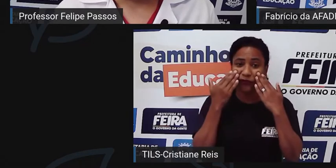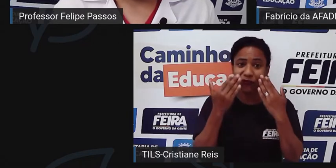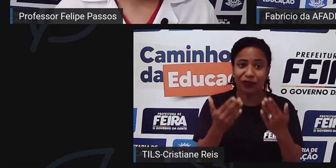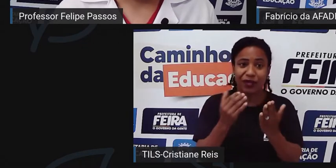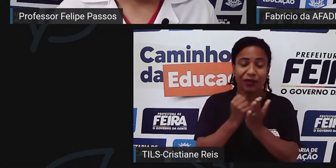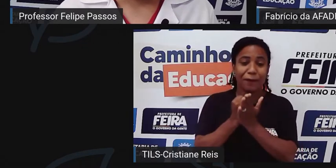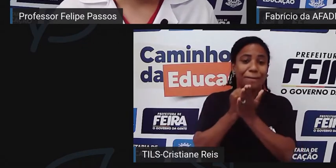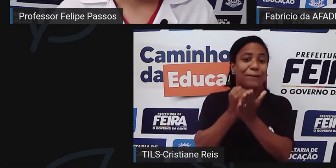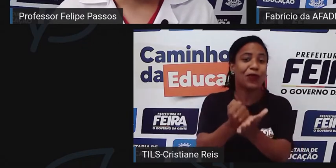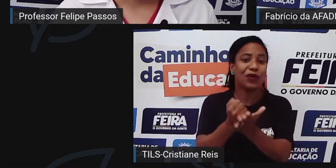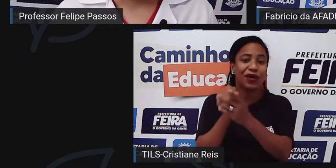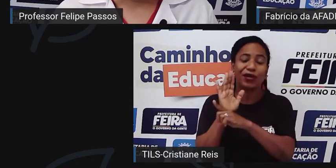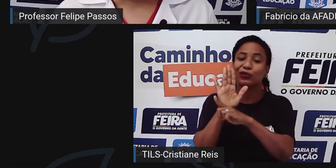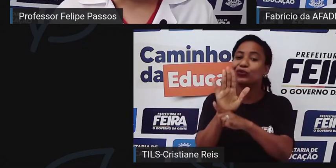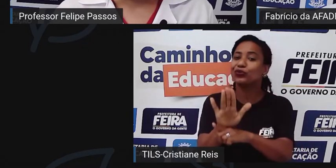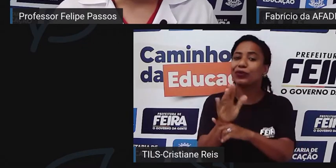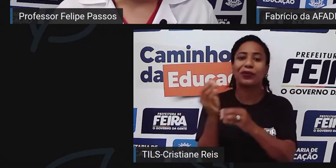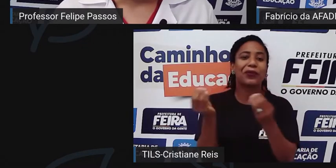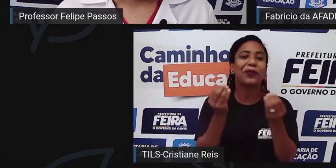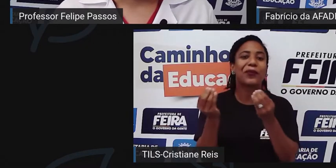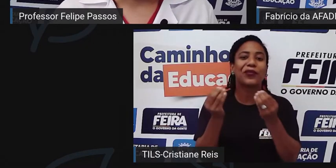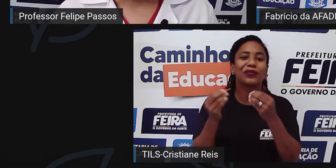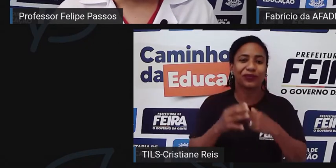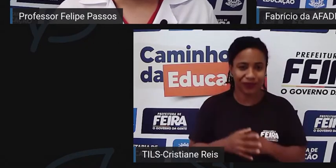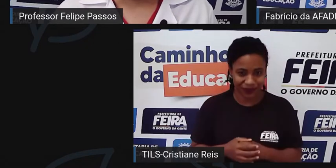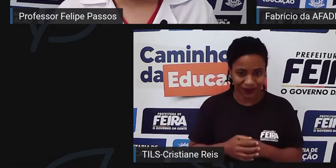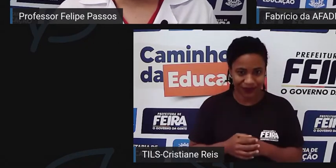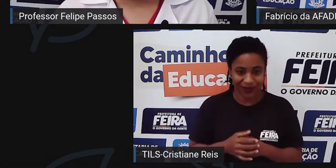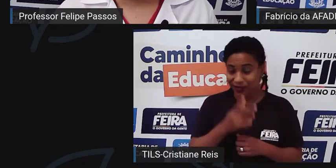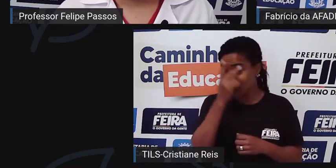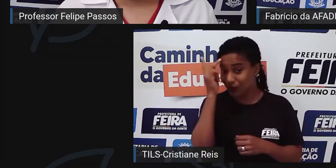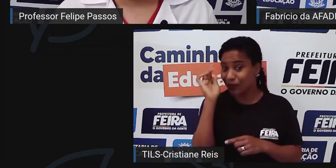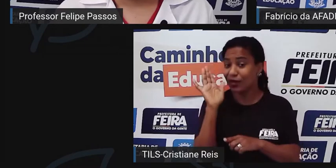apoia e se enxerga e apoia essas pessoas?